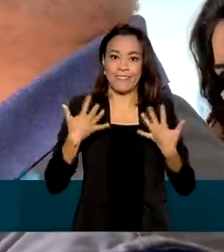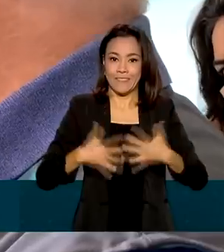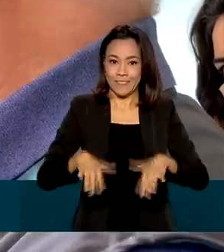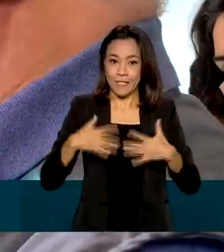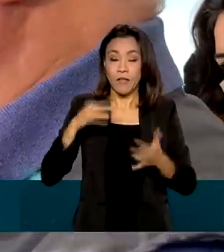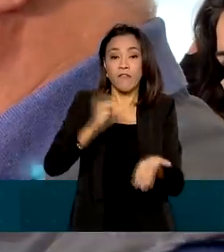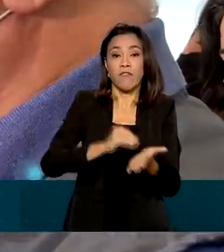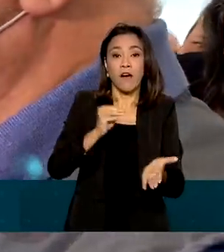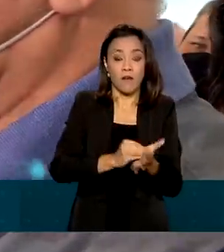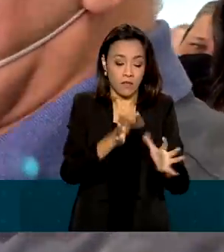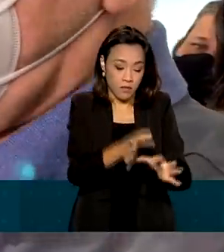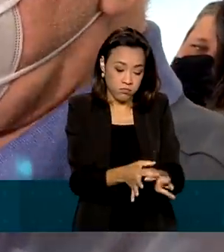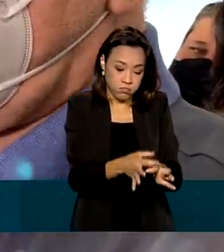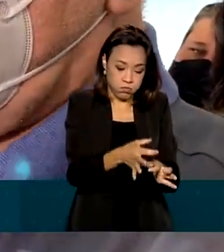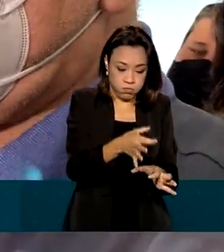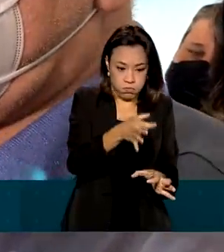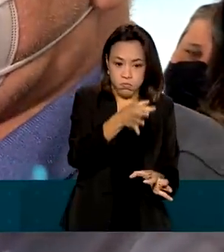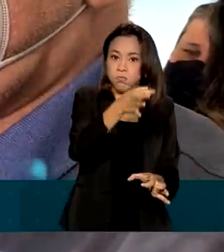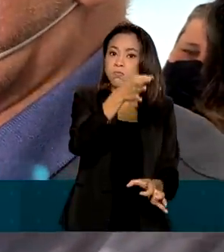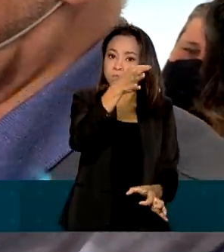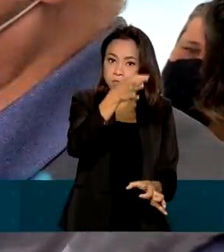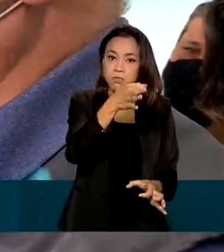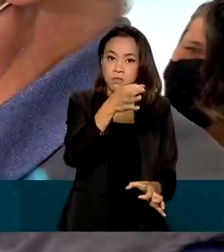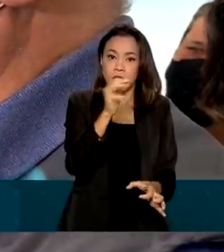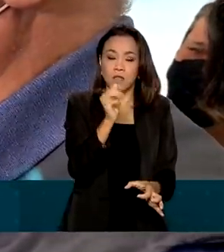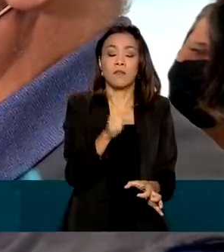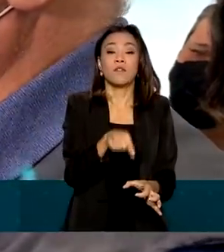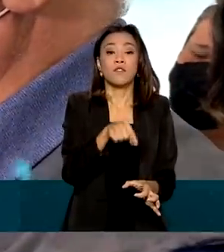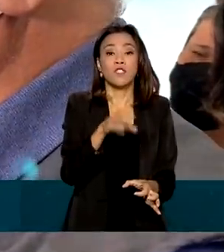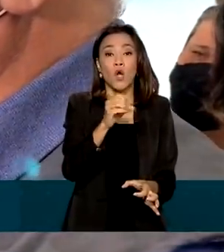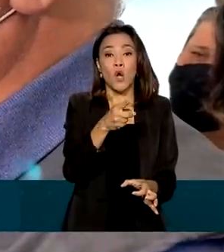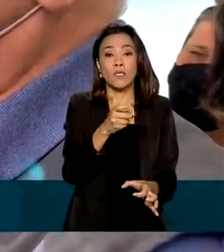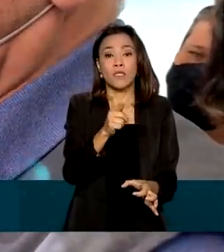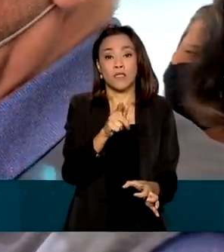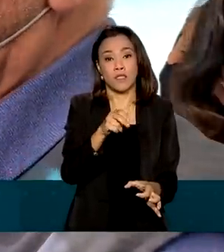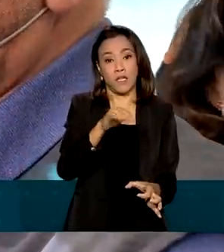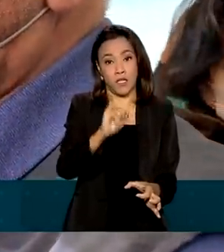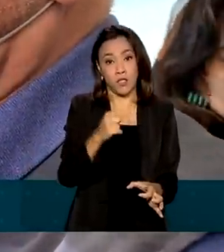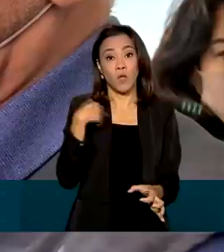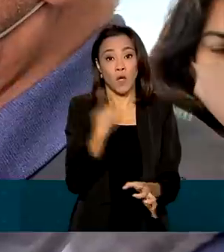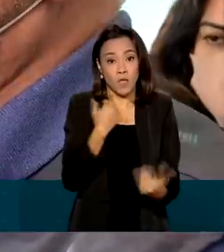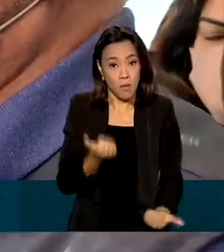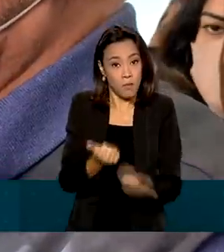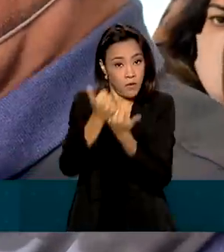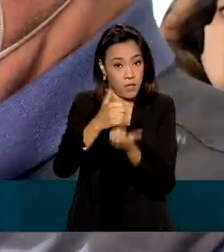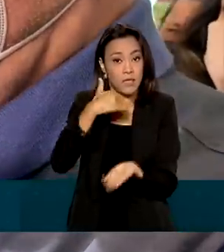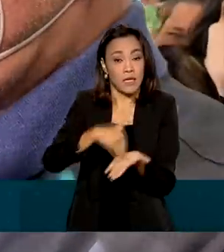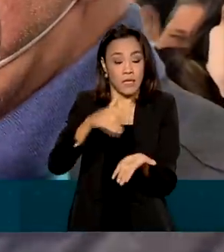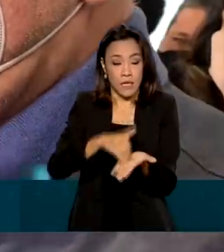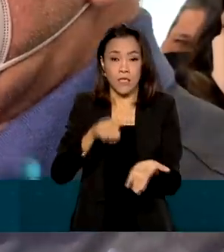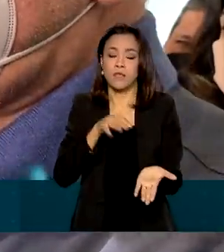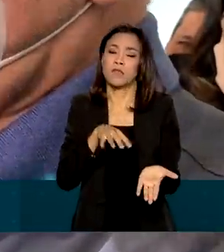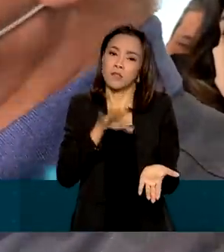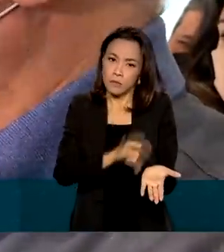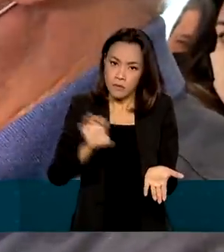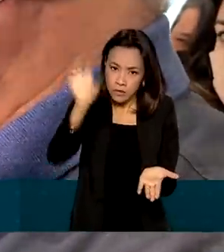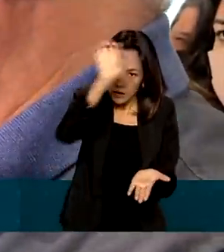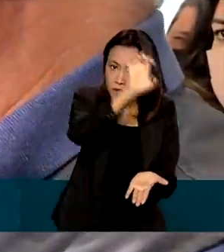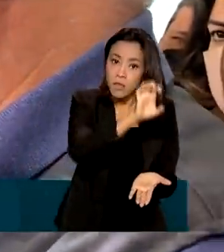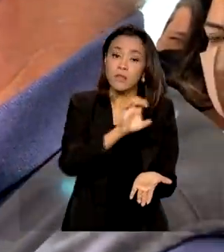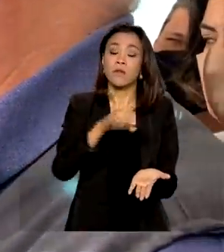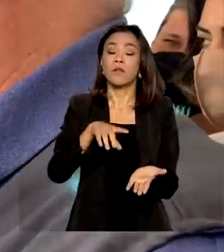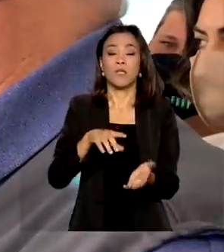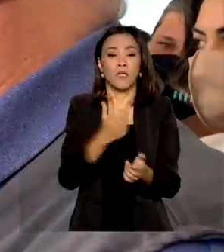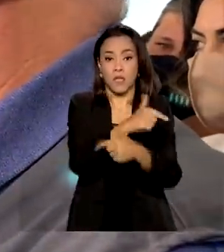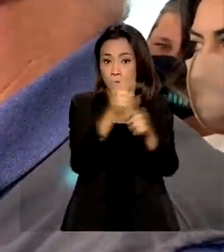de cilindros. Mas estamos apoiando aqui a Secretaria Estadual de Saúde e as secretarias municipais com cilindros para que não